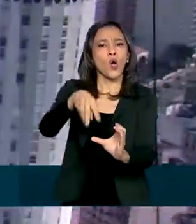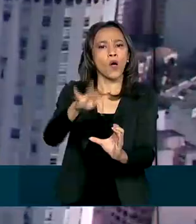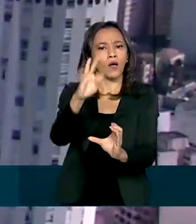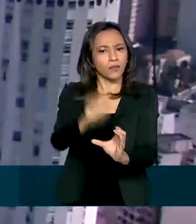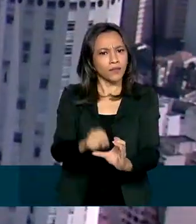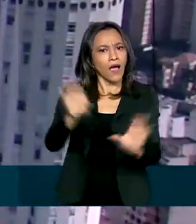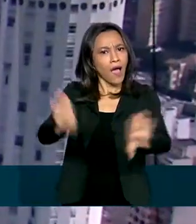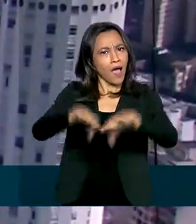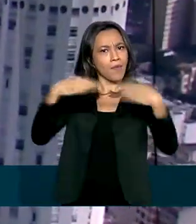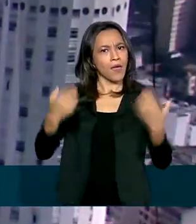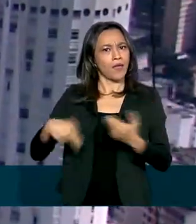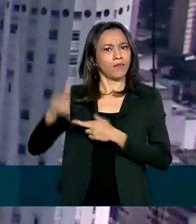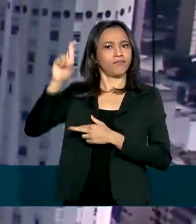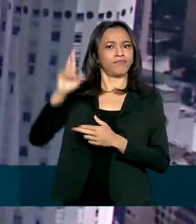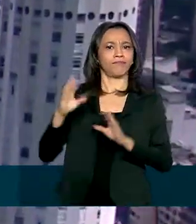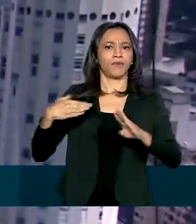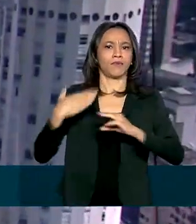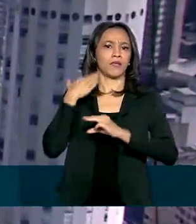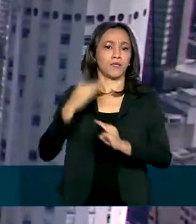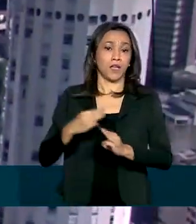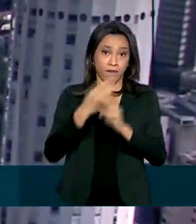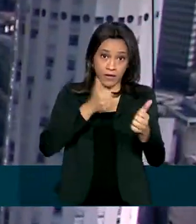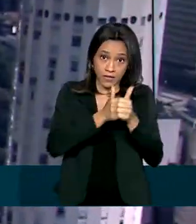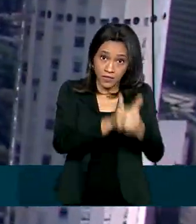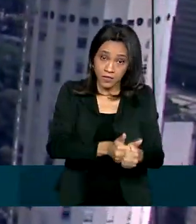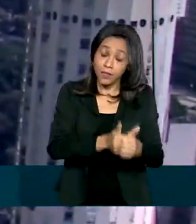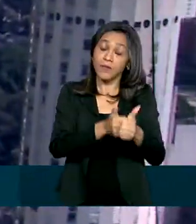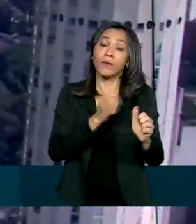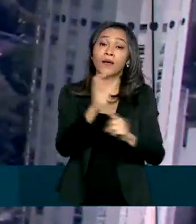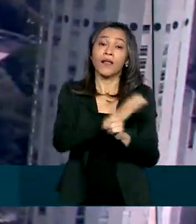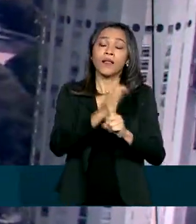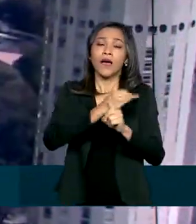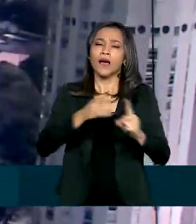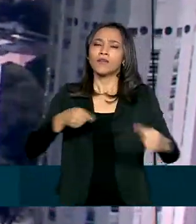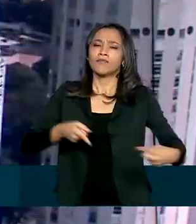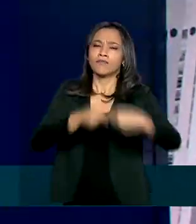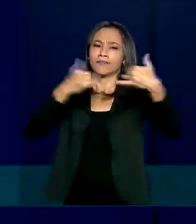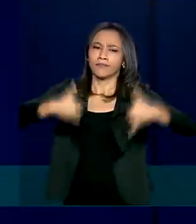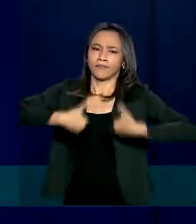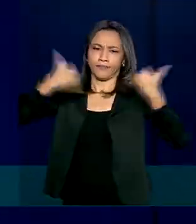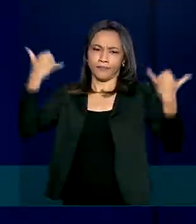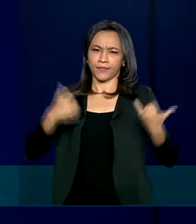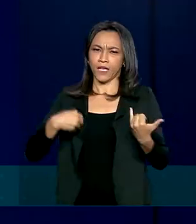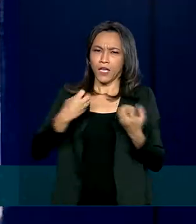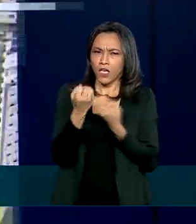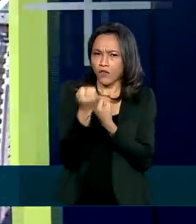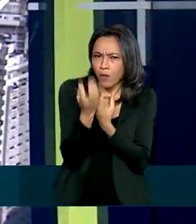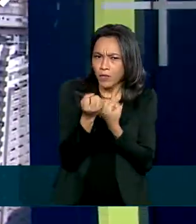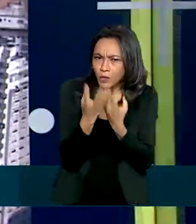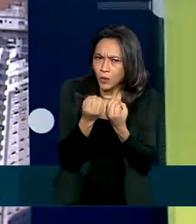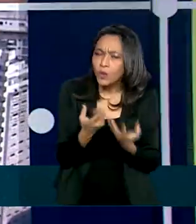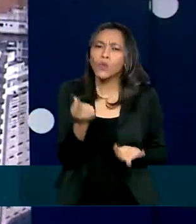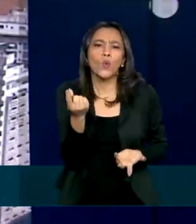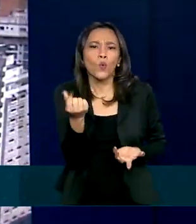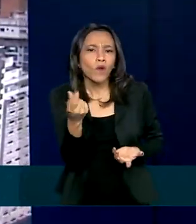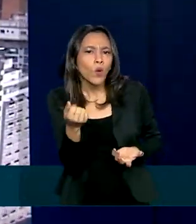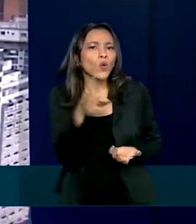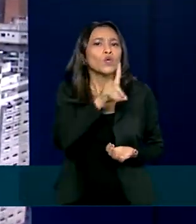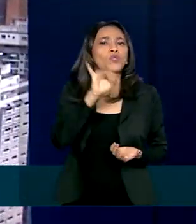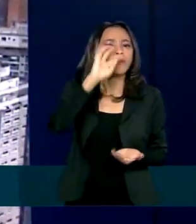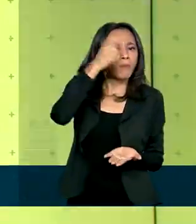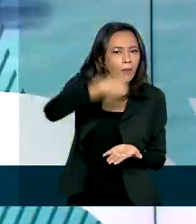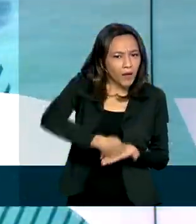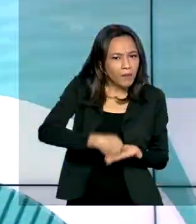automaticamente pela Caixa. O calendário é de acordo com o mês de nascimento do trabalhador. Informações sobre o valor do saque e data de